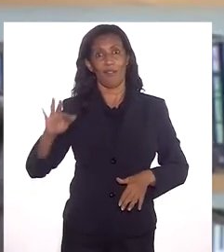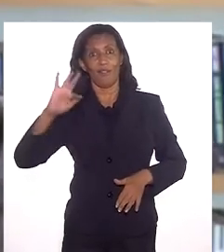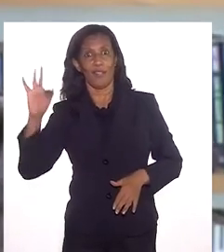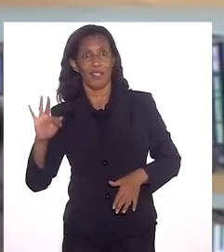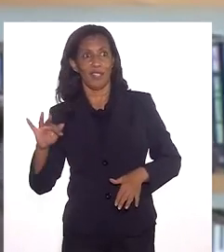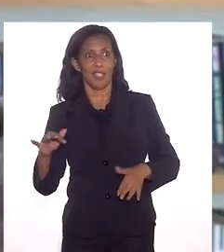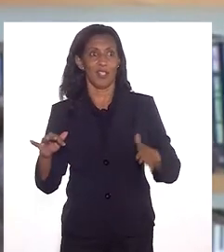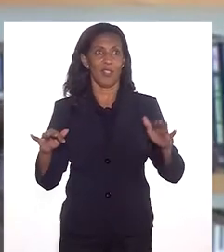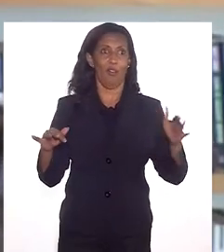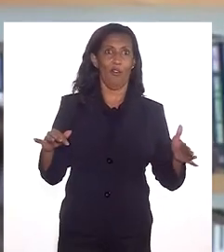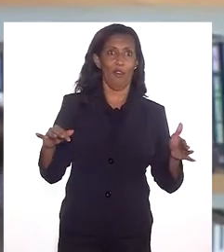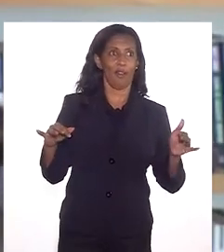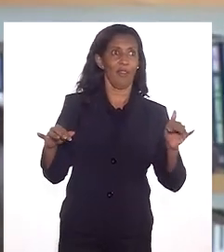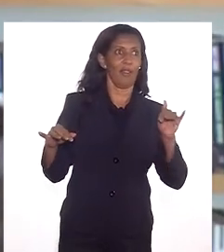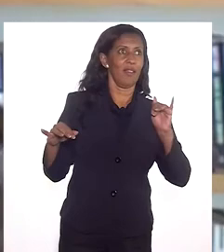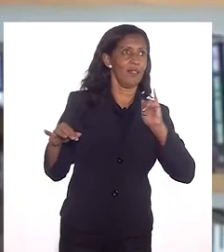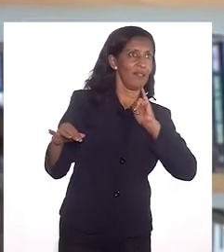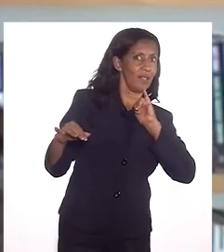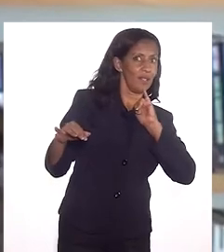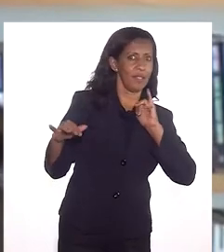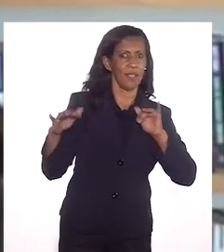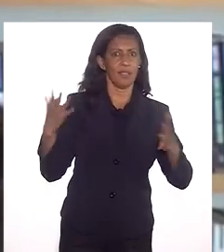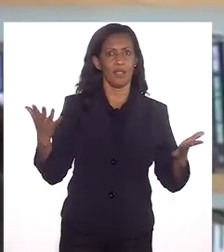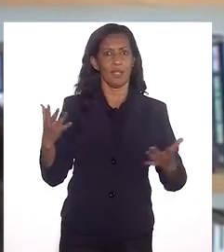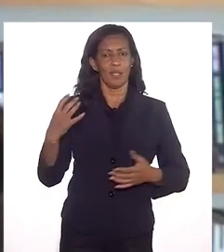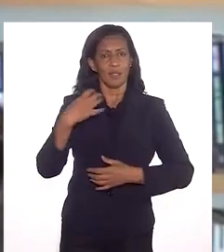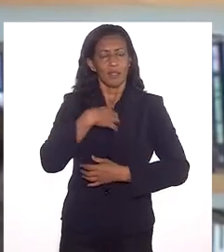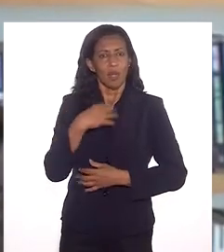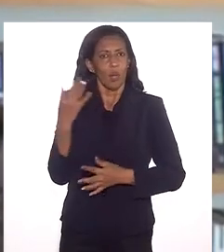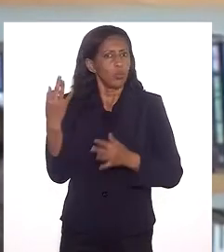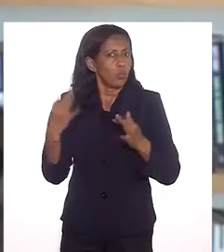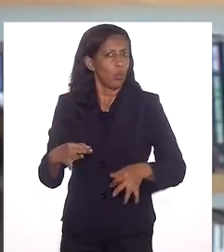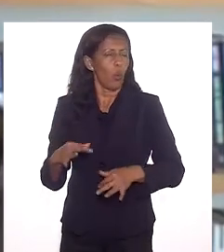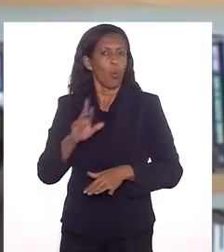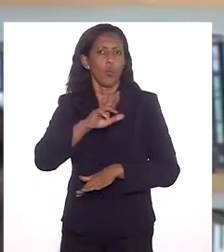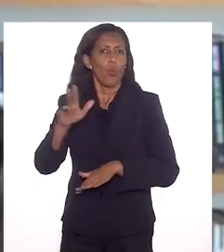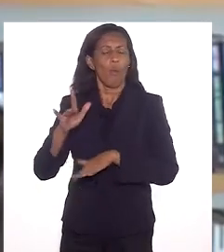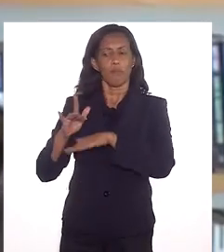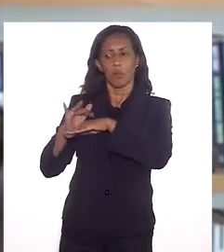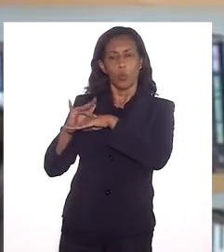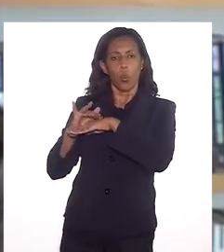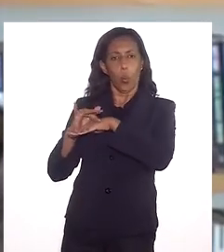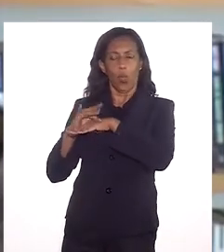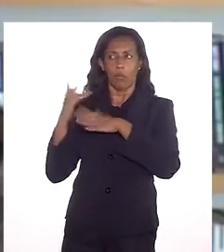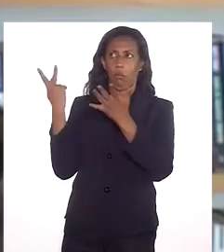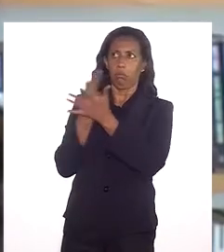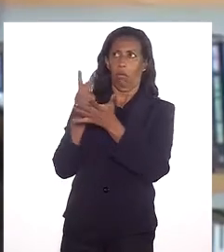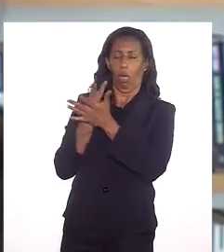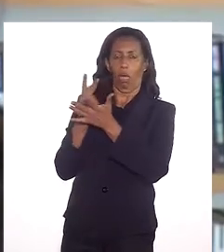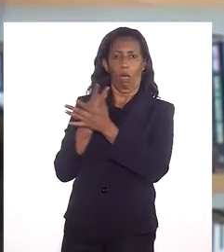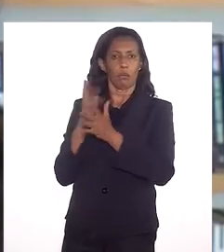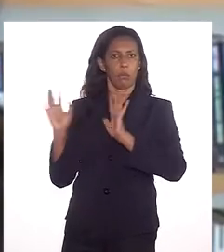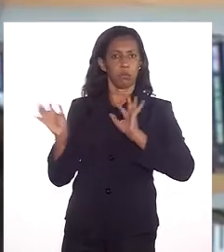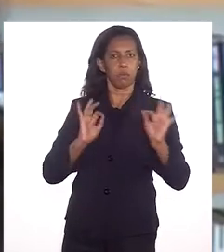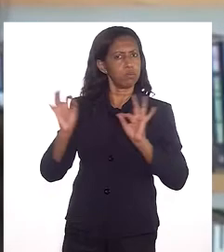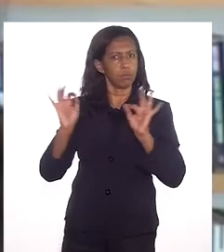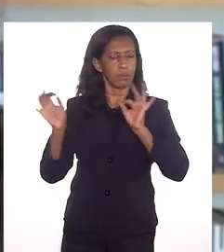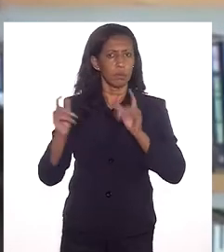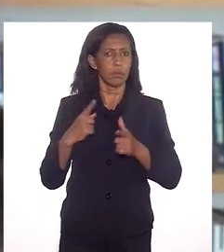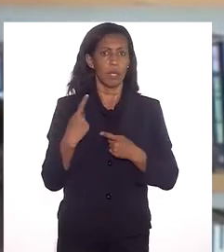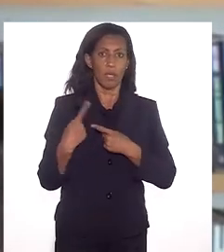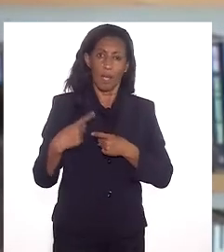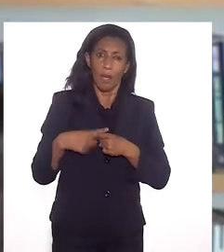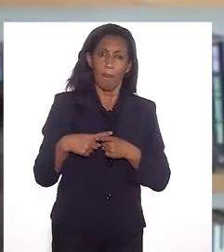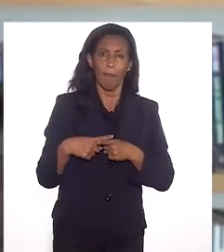infelizes. E lidar com a dor não significa que você tem uma doença, que você está errado, ou que tem alguma coisa fora do lugar.